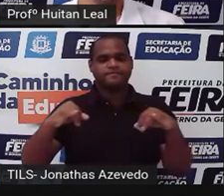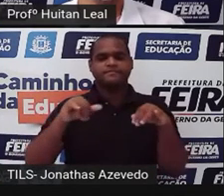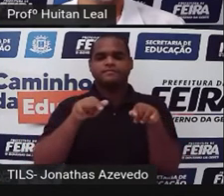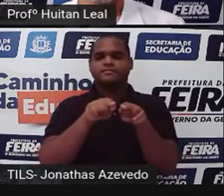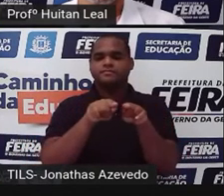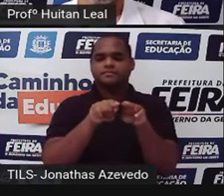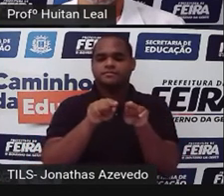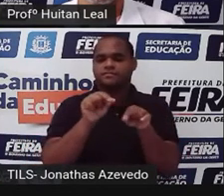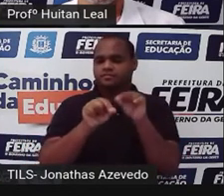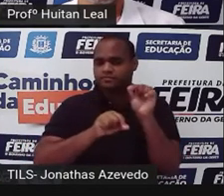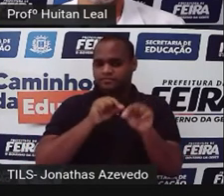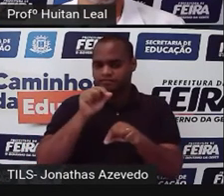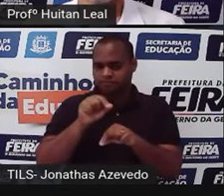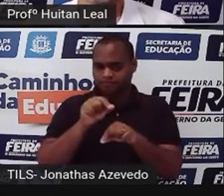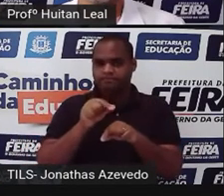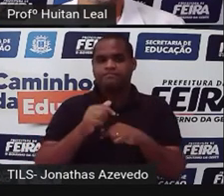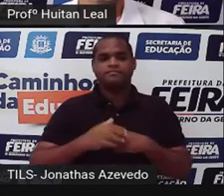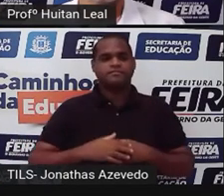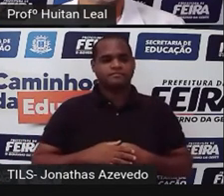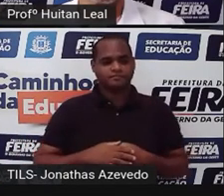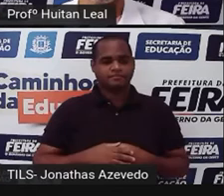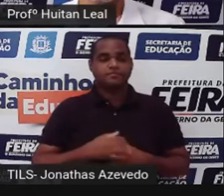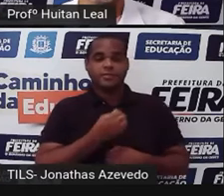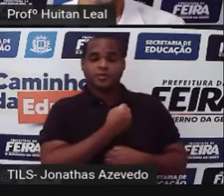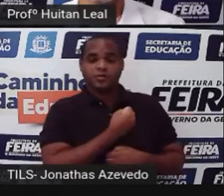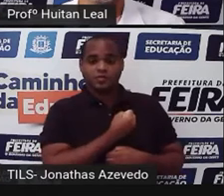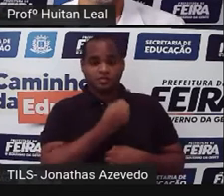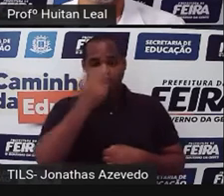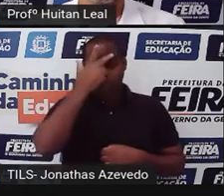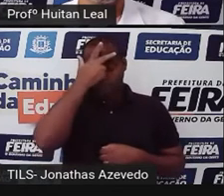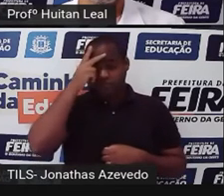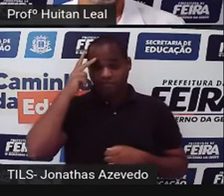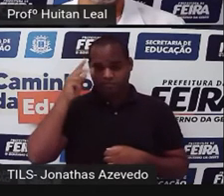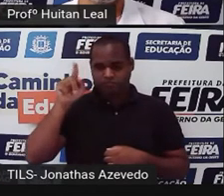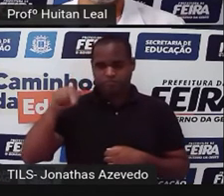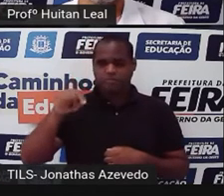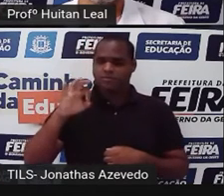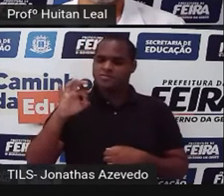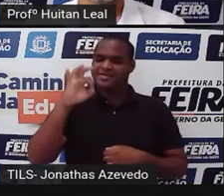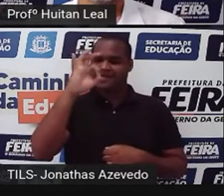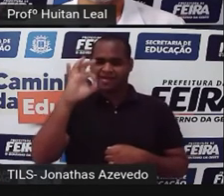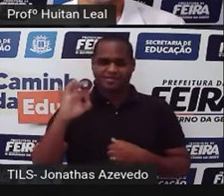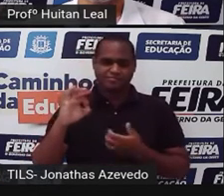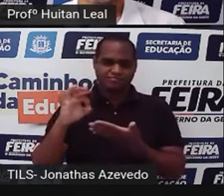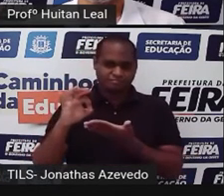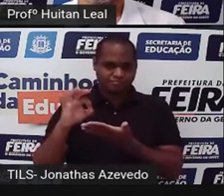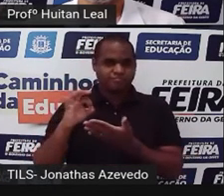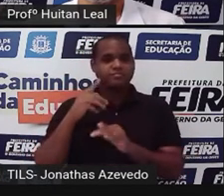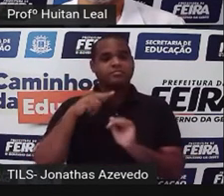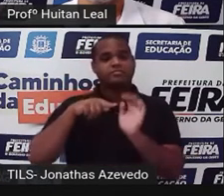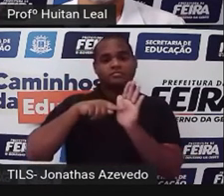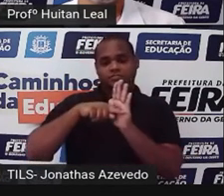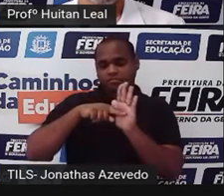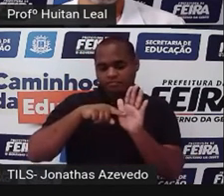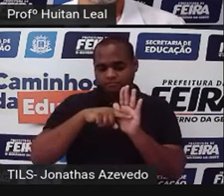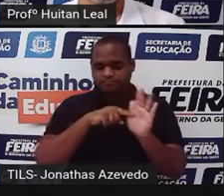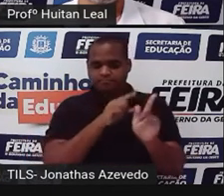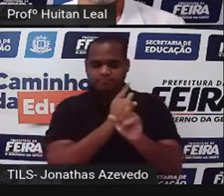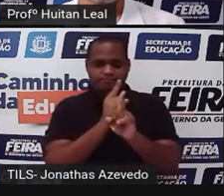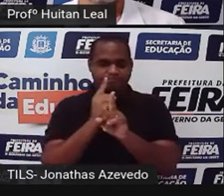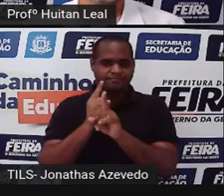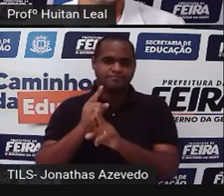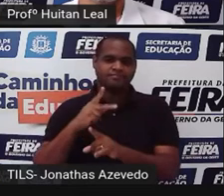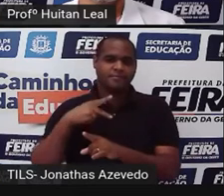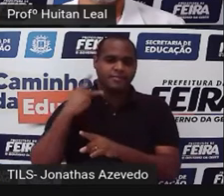também, já que está se falando de números, as estatísticas, por exemplo, numa pesquisa eleitoral,